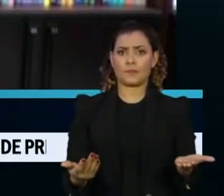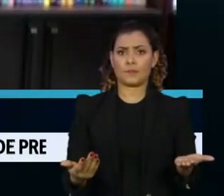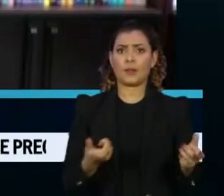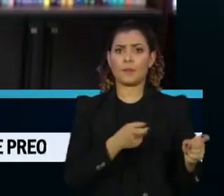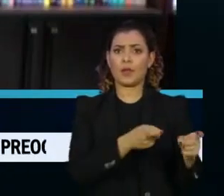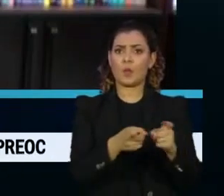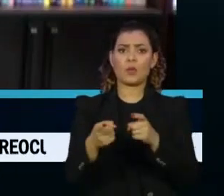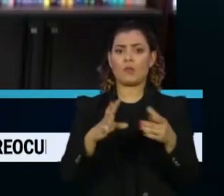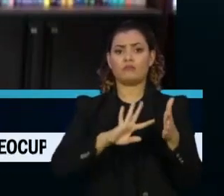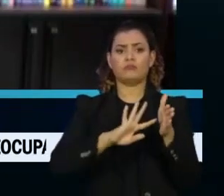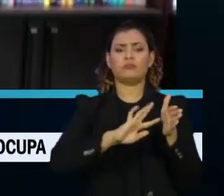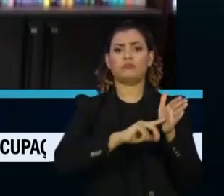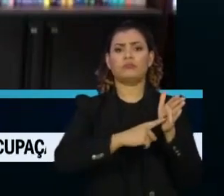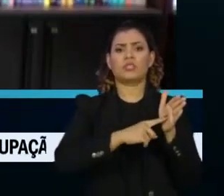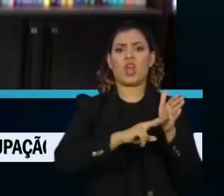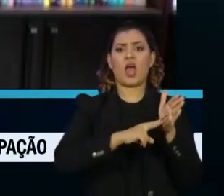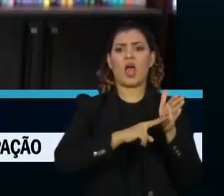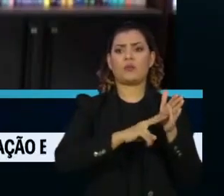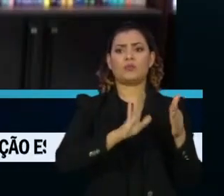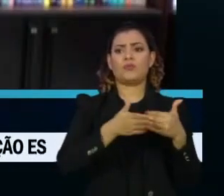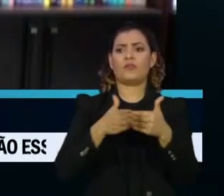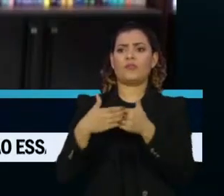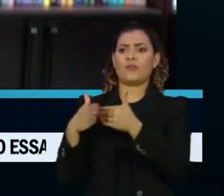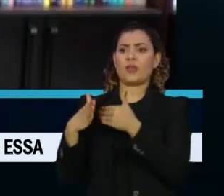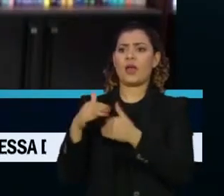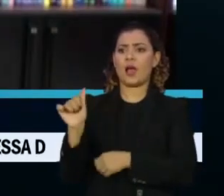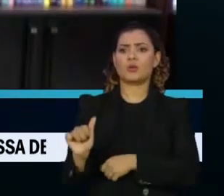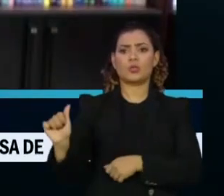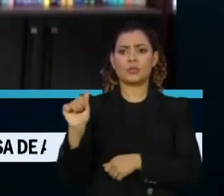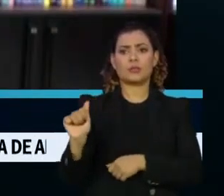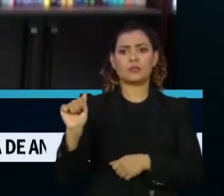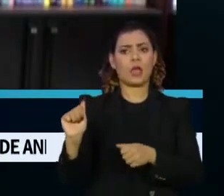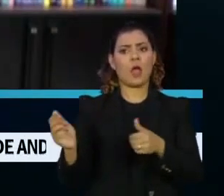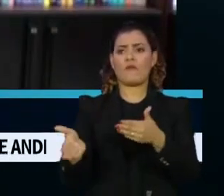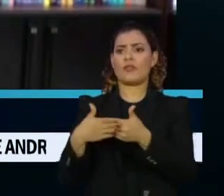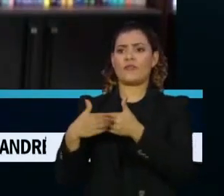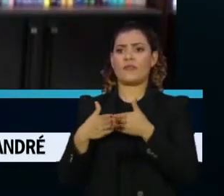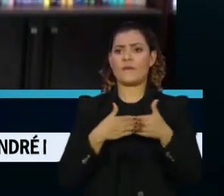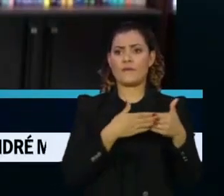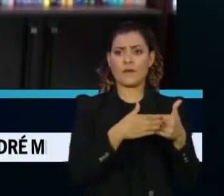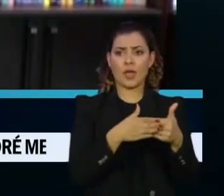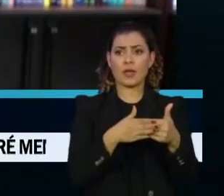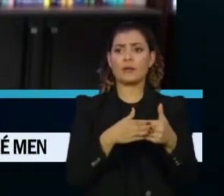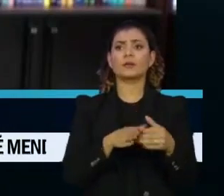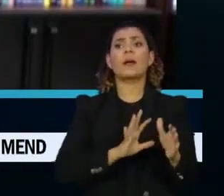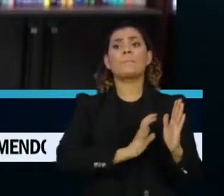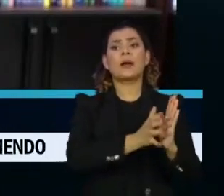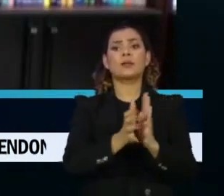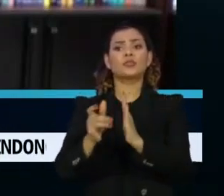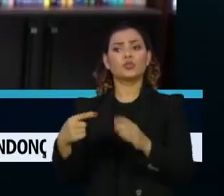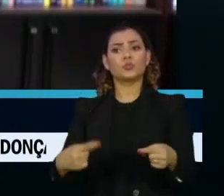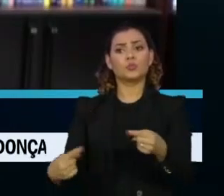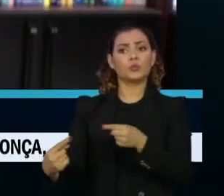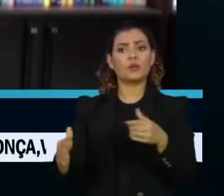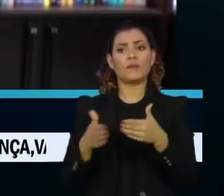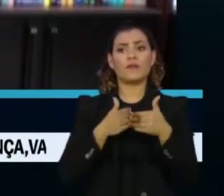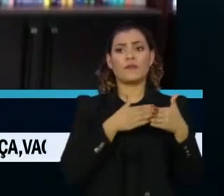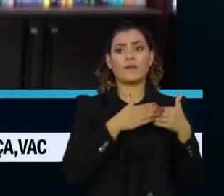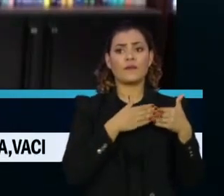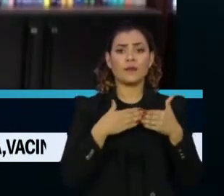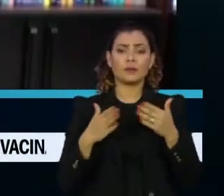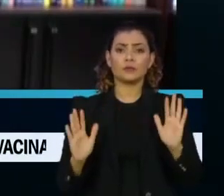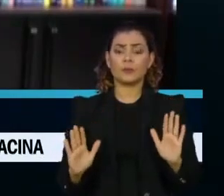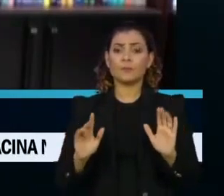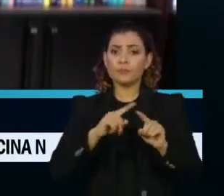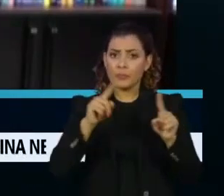reuniões, fecharam as associações, fecharam-se partidos políticos. E os verdadeiros